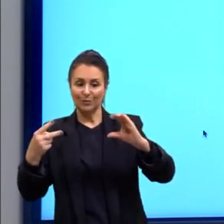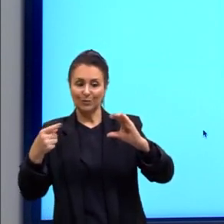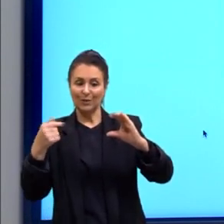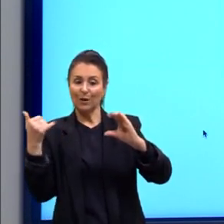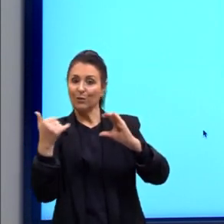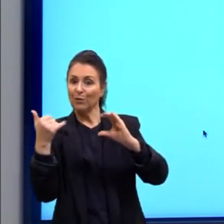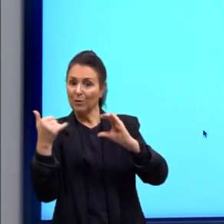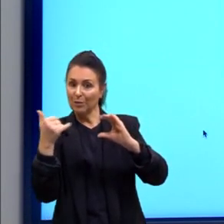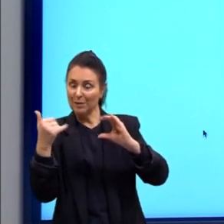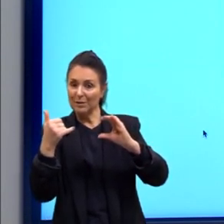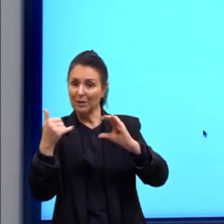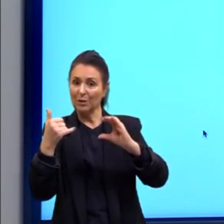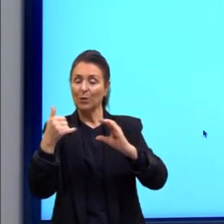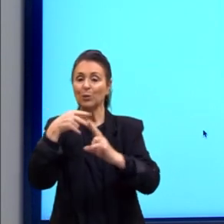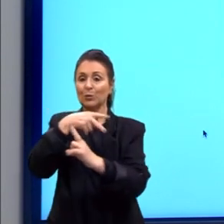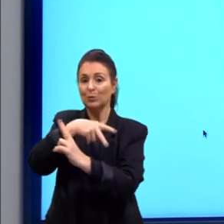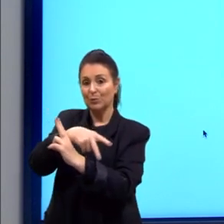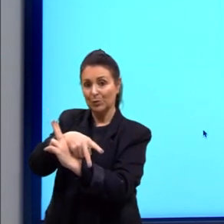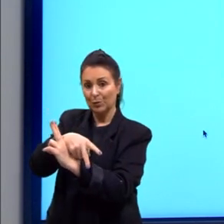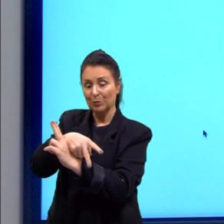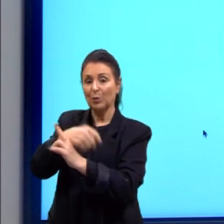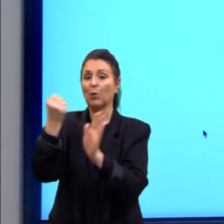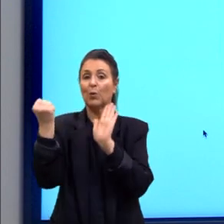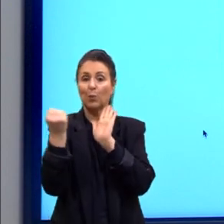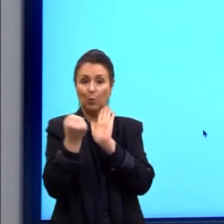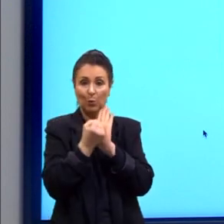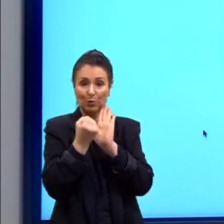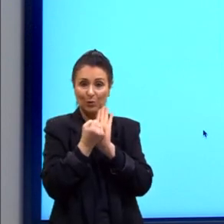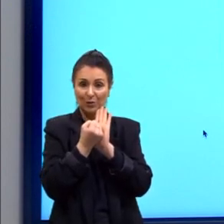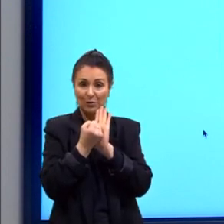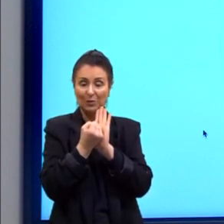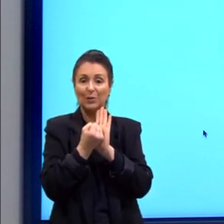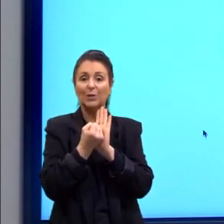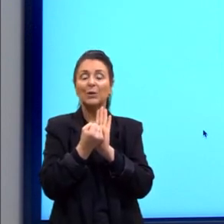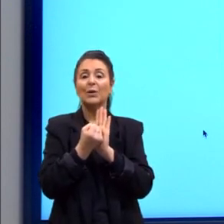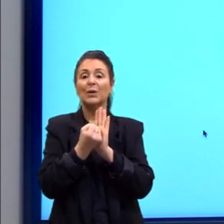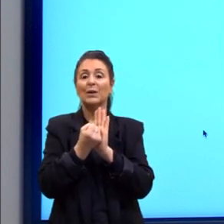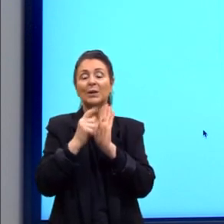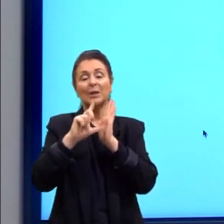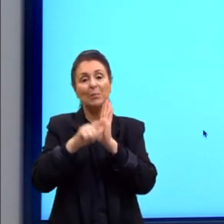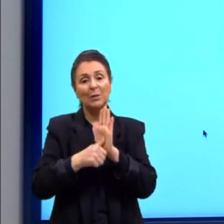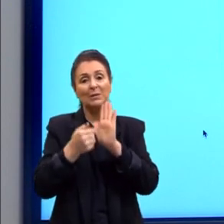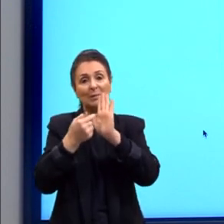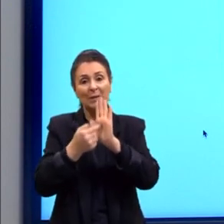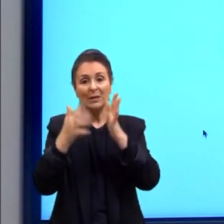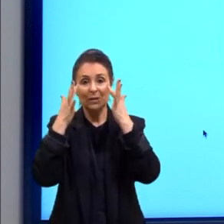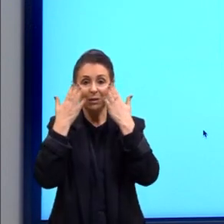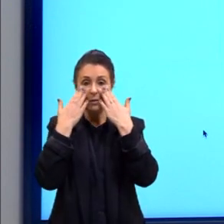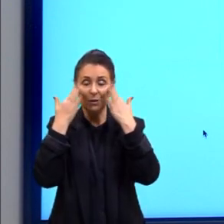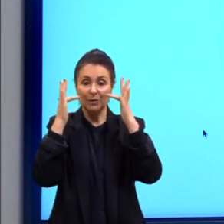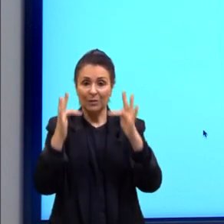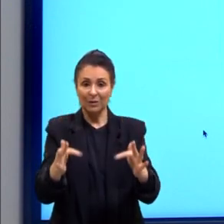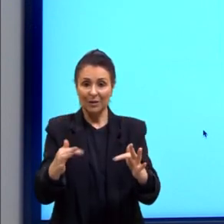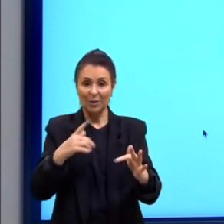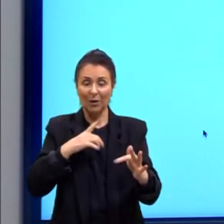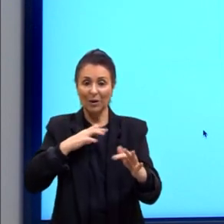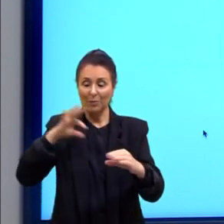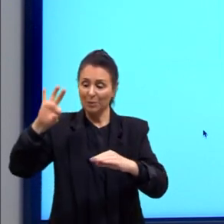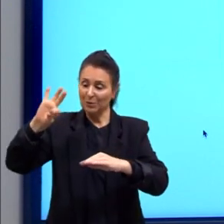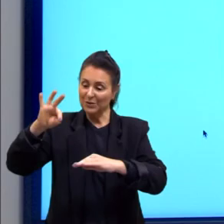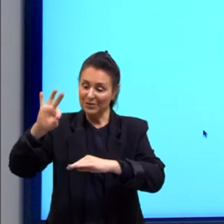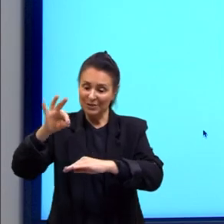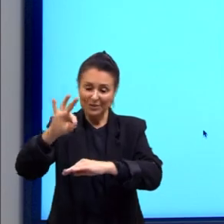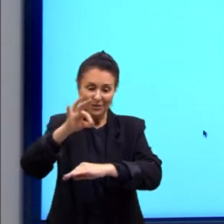gene, nos cromossomos, que é codificado para o fenótipo. Nós temos aqui um exemplo de uma mosquinha azul.